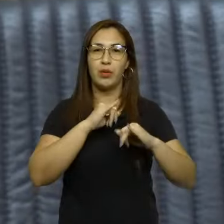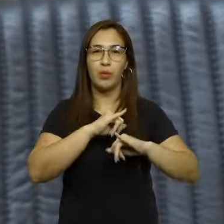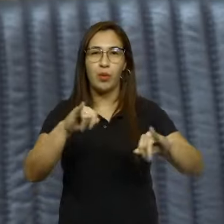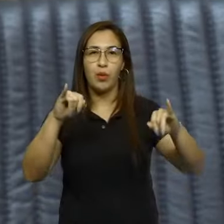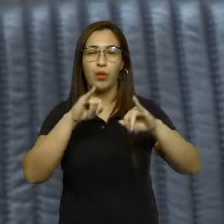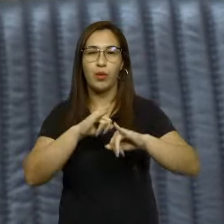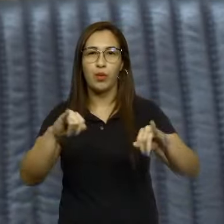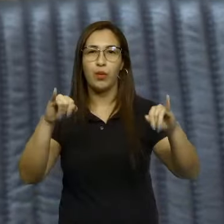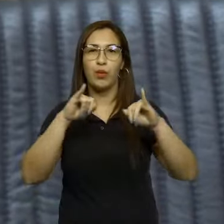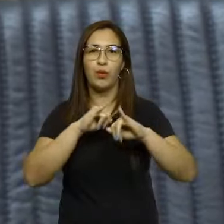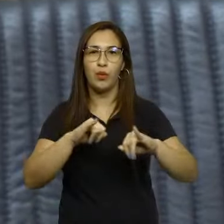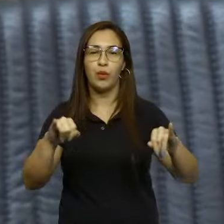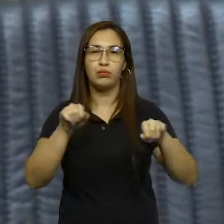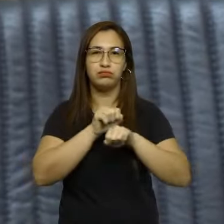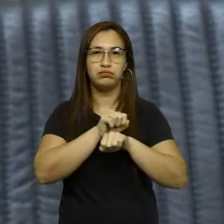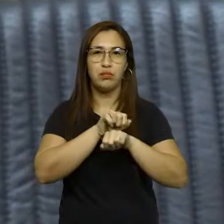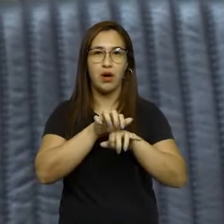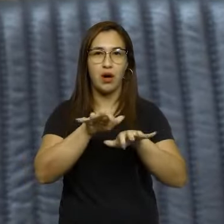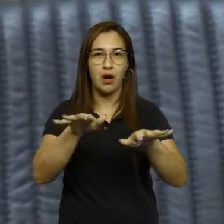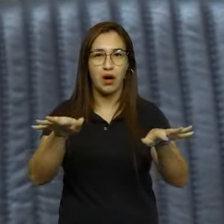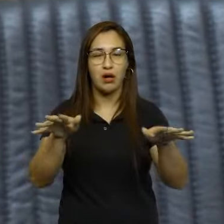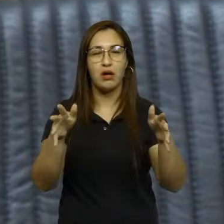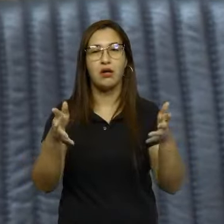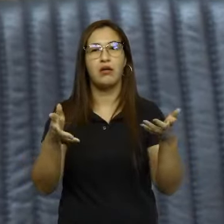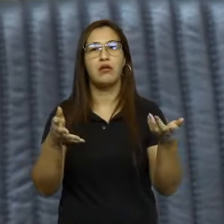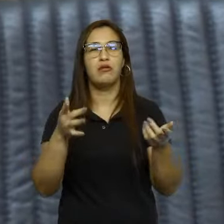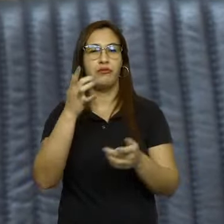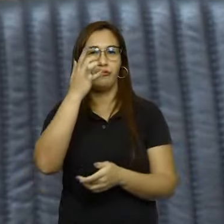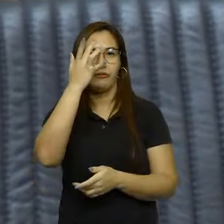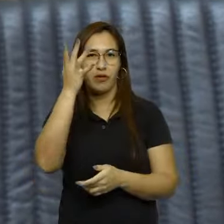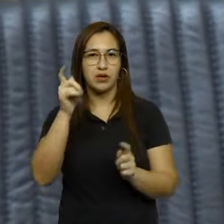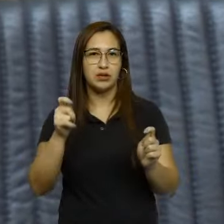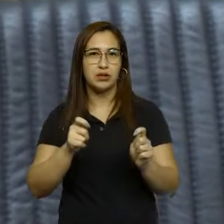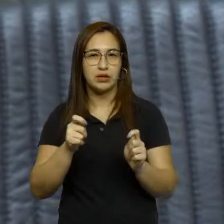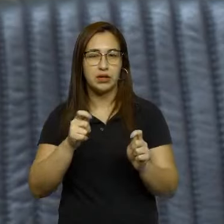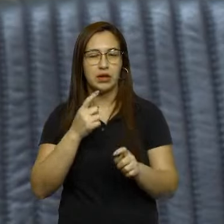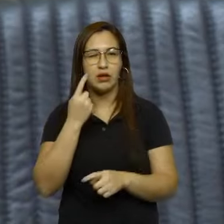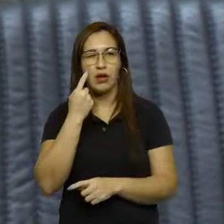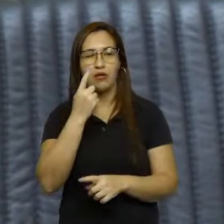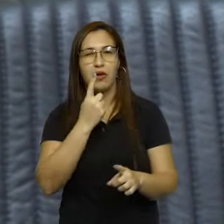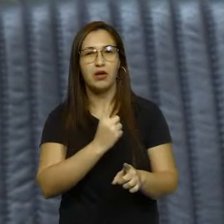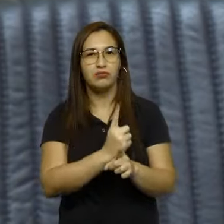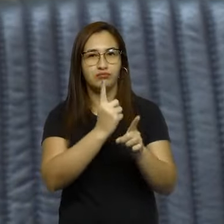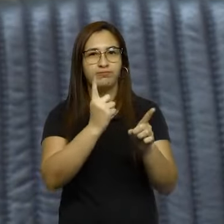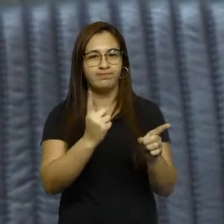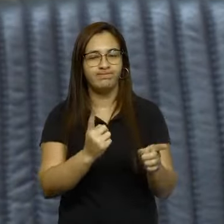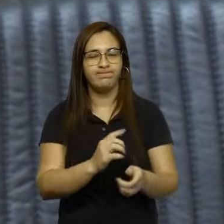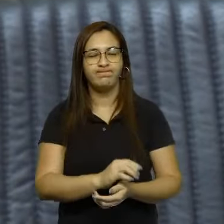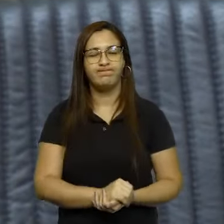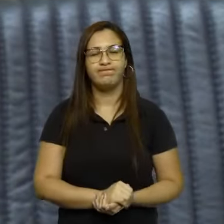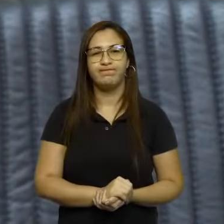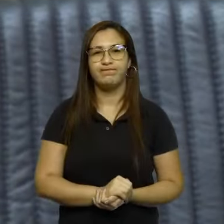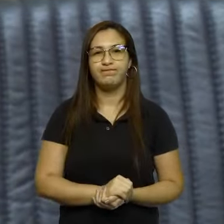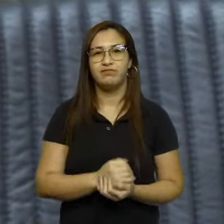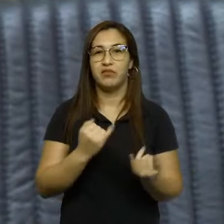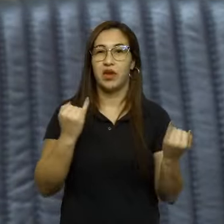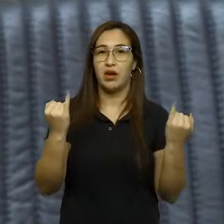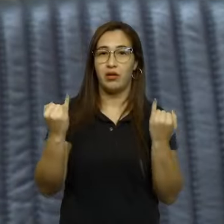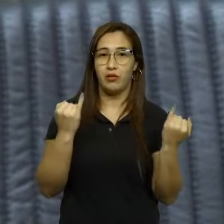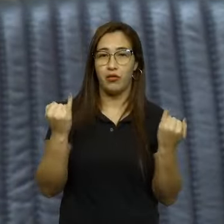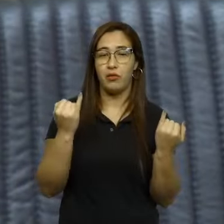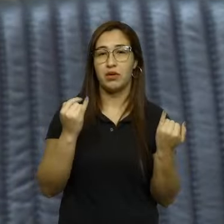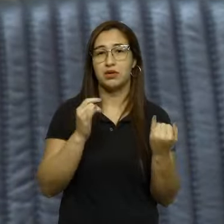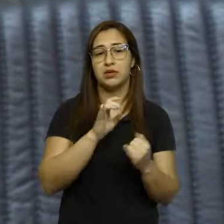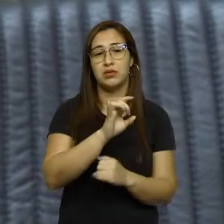em lugar de fácil acesso, daquilo que for informação de interesse